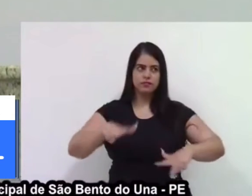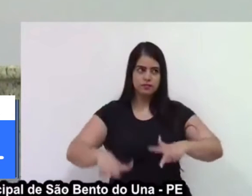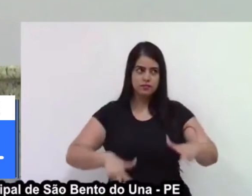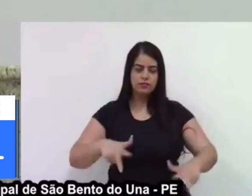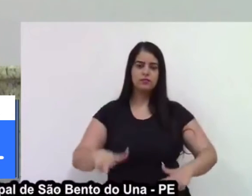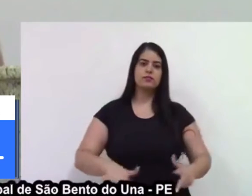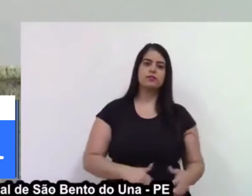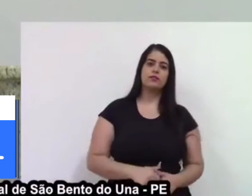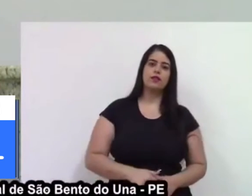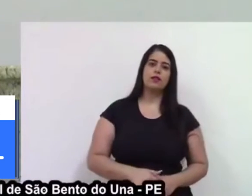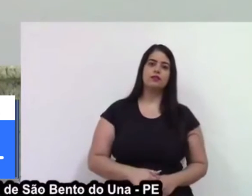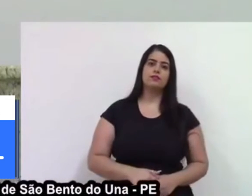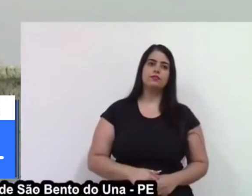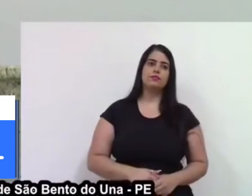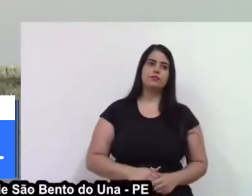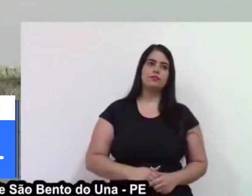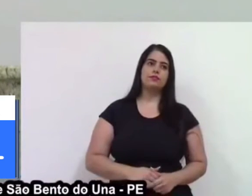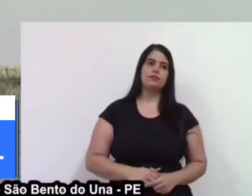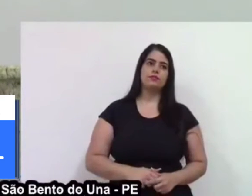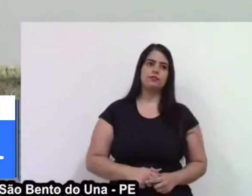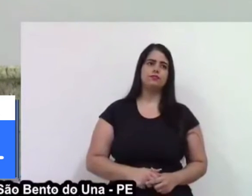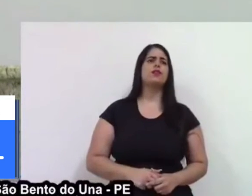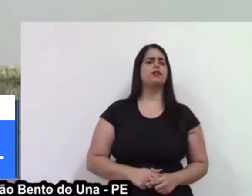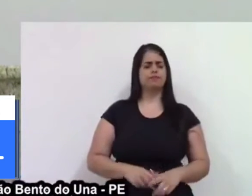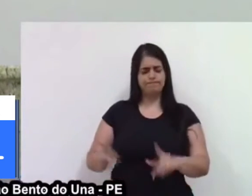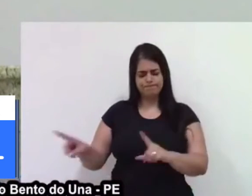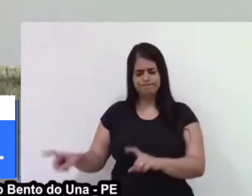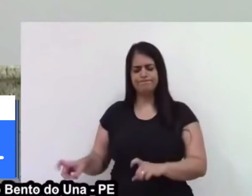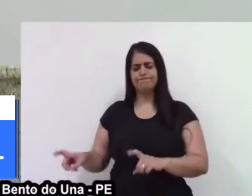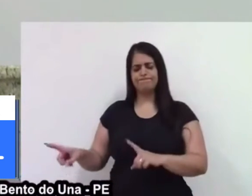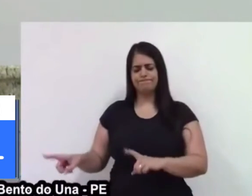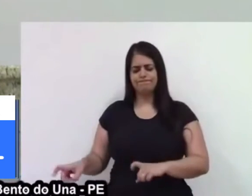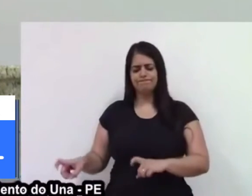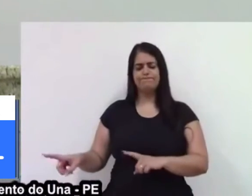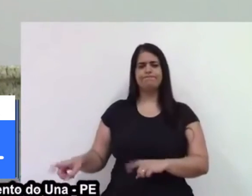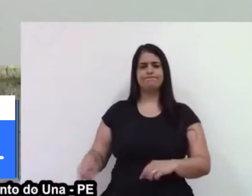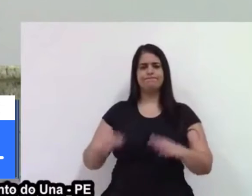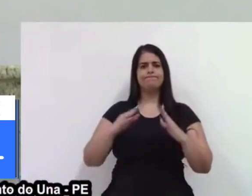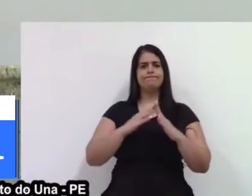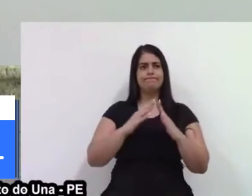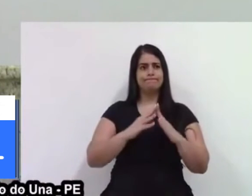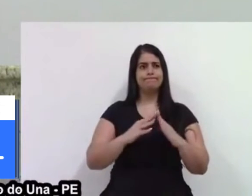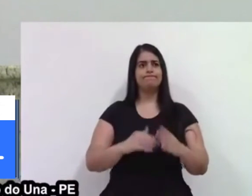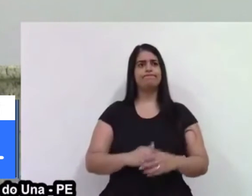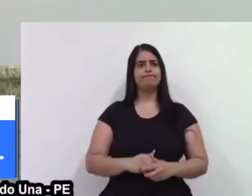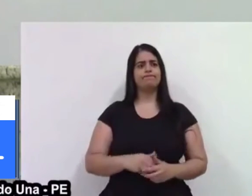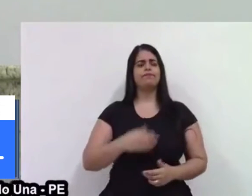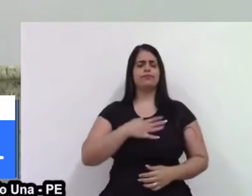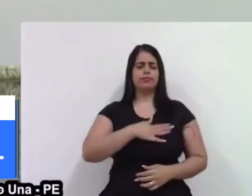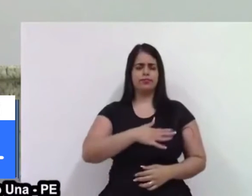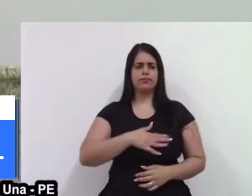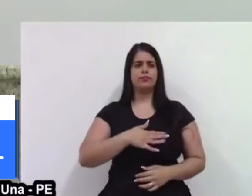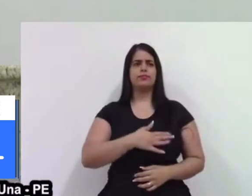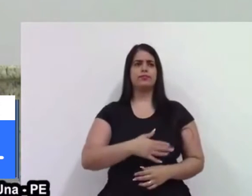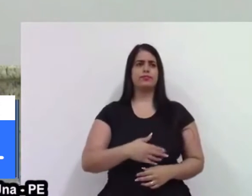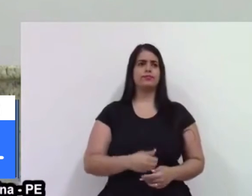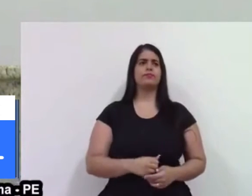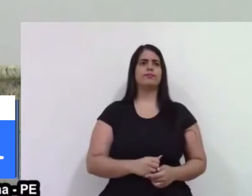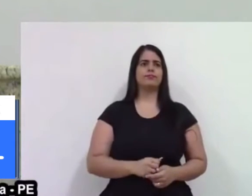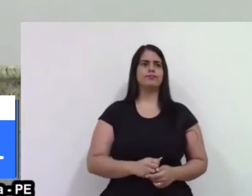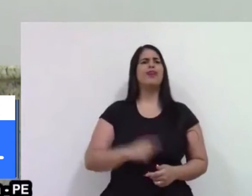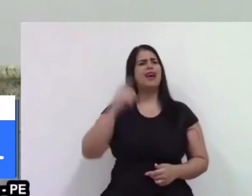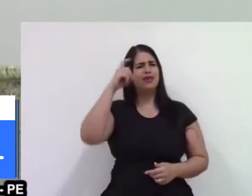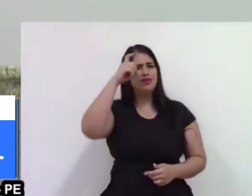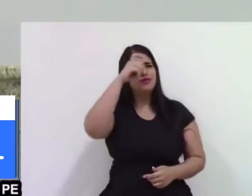principalmente aqueles que moram na zona rural, que eu admiro de coração por tanta dificuldade que enfrenta,